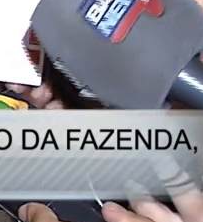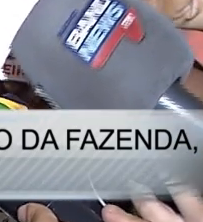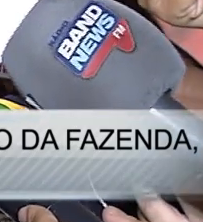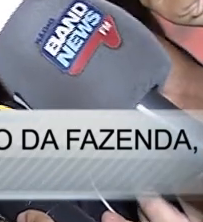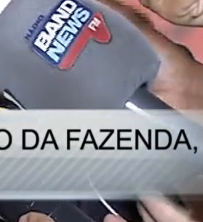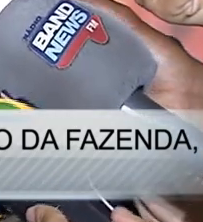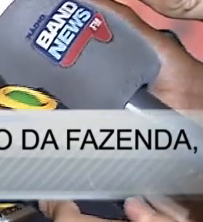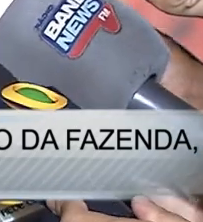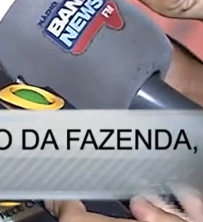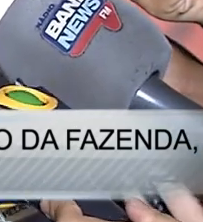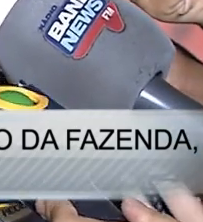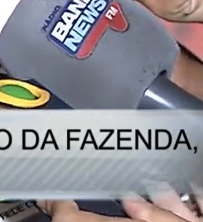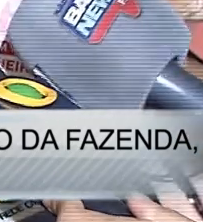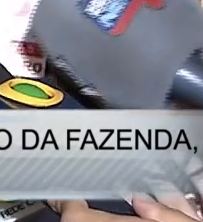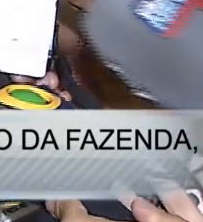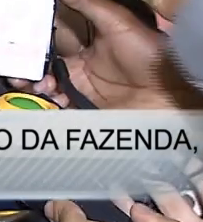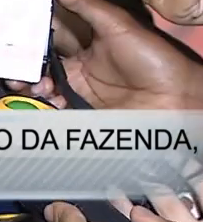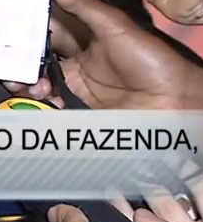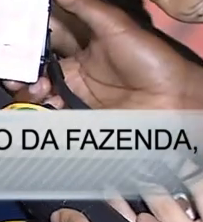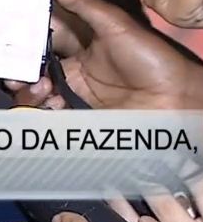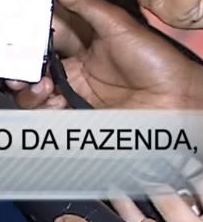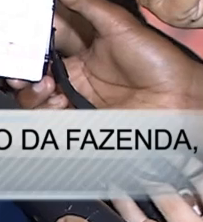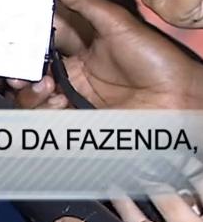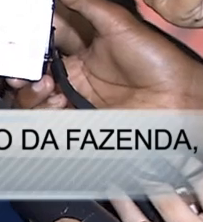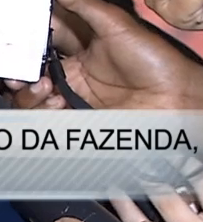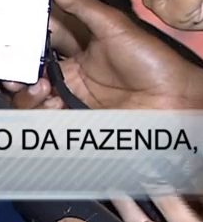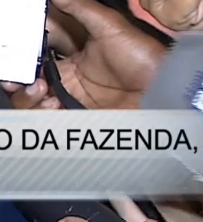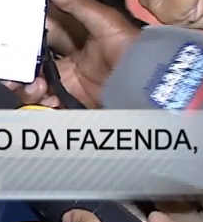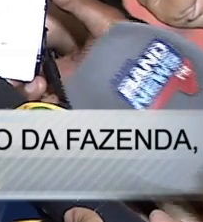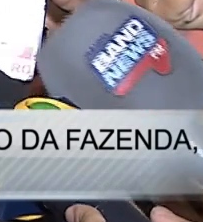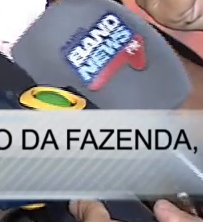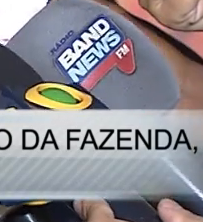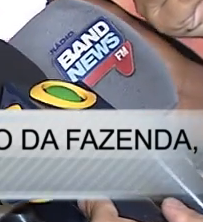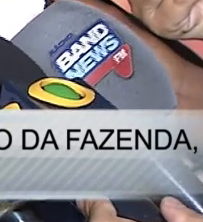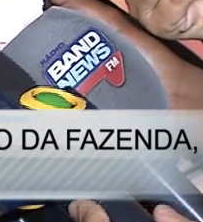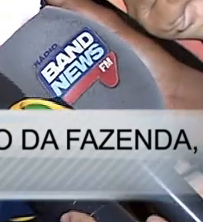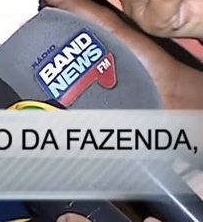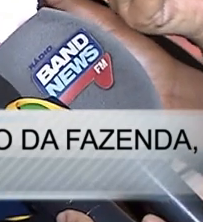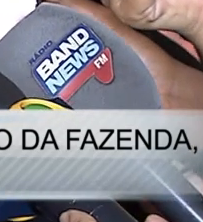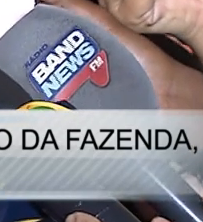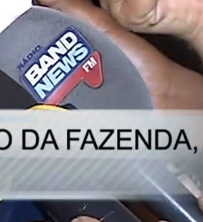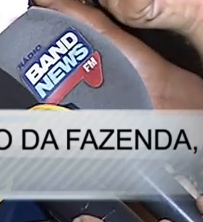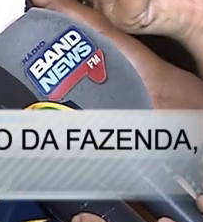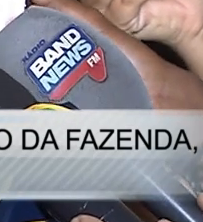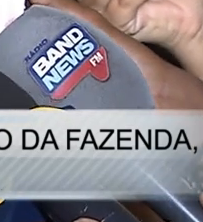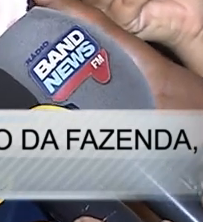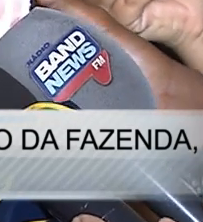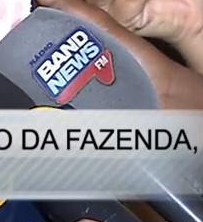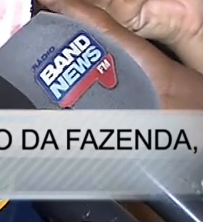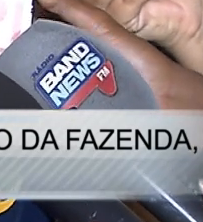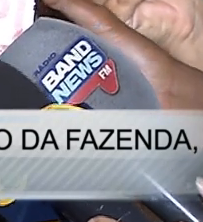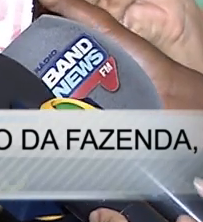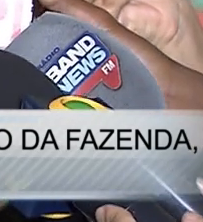auxílio financeiro no curto prazo, em troca de um programa de consolidação de ajuste fiscal que vai